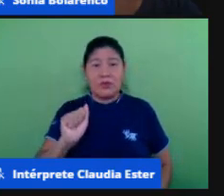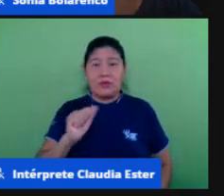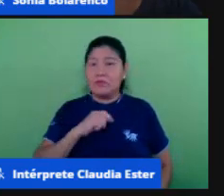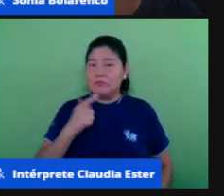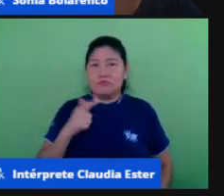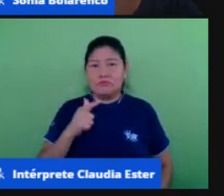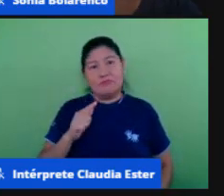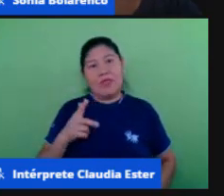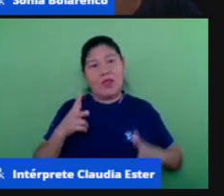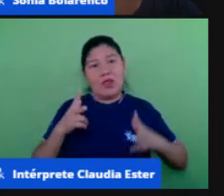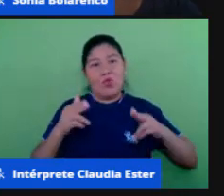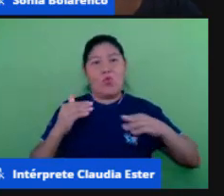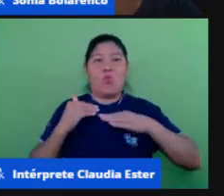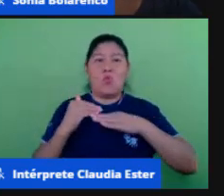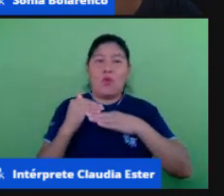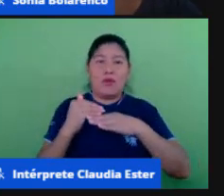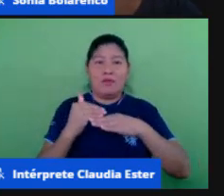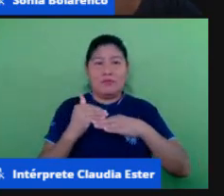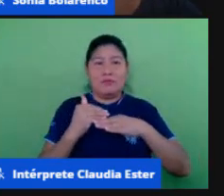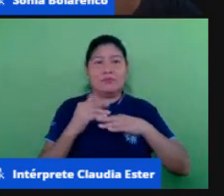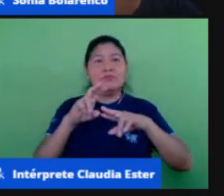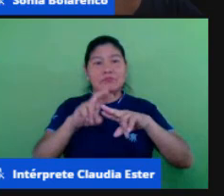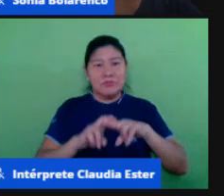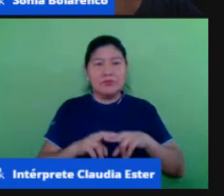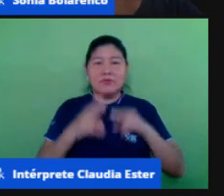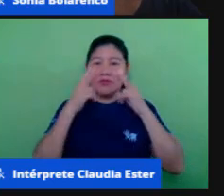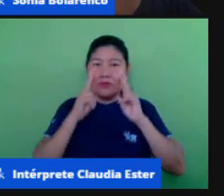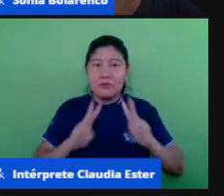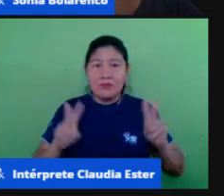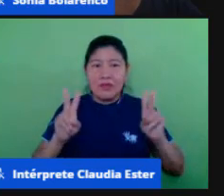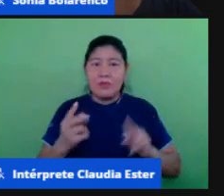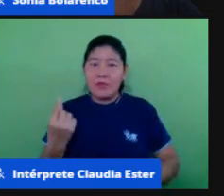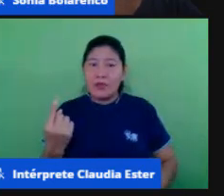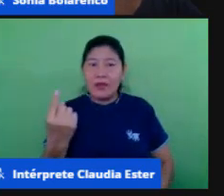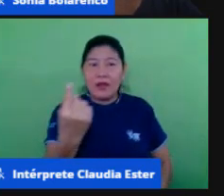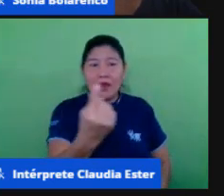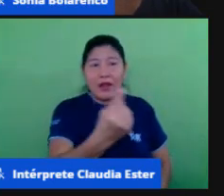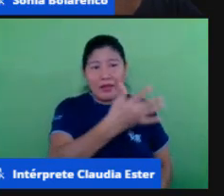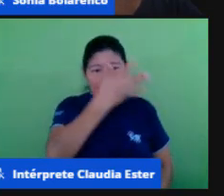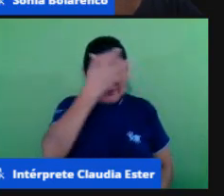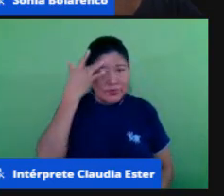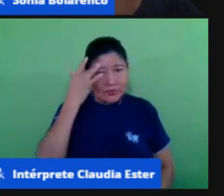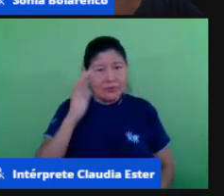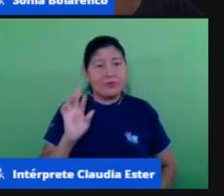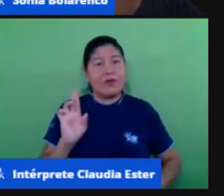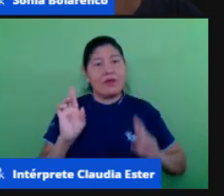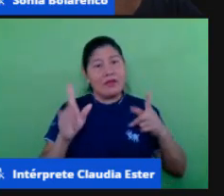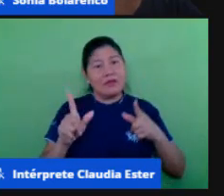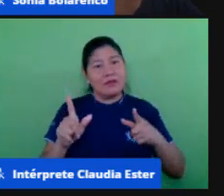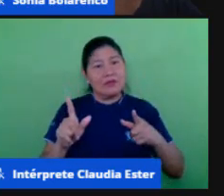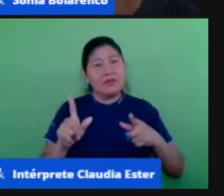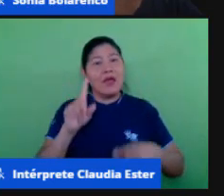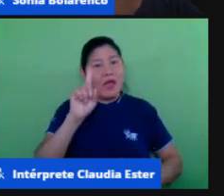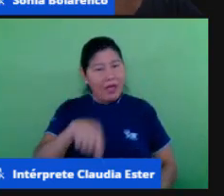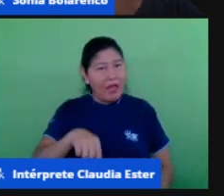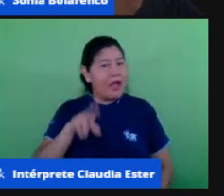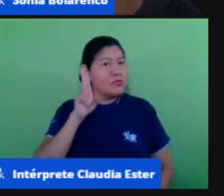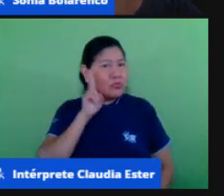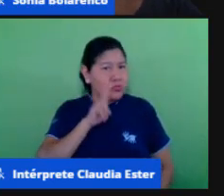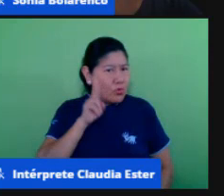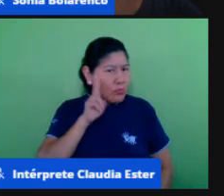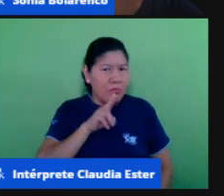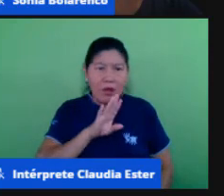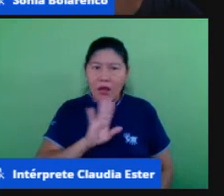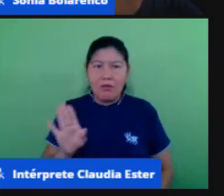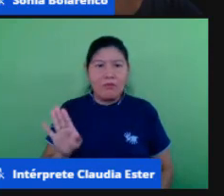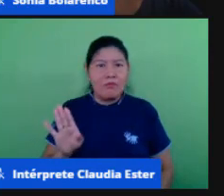é que vemos o outro como diferente mas isso é que é o normal não é que eu seja igual